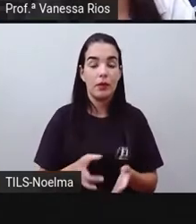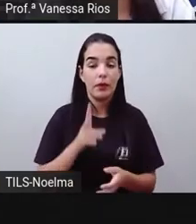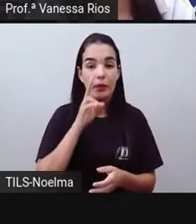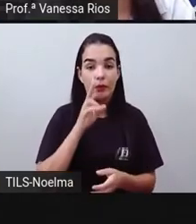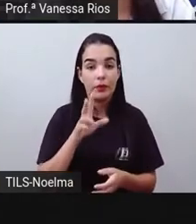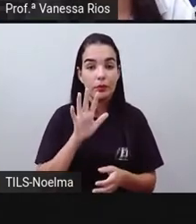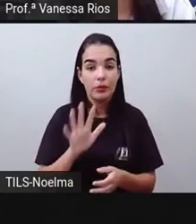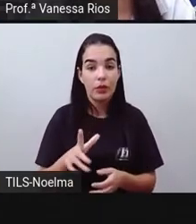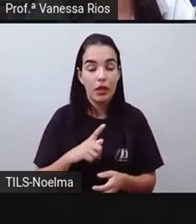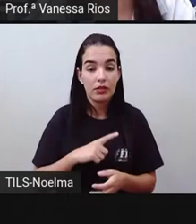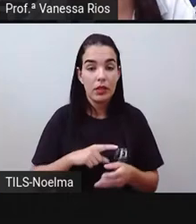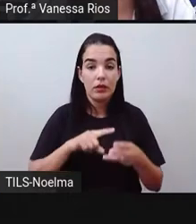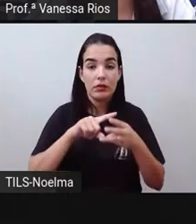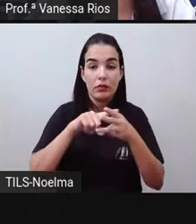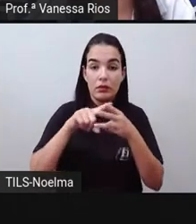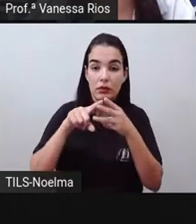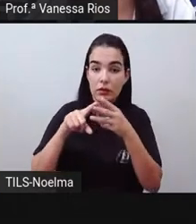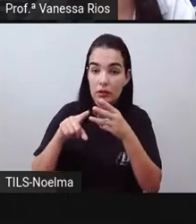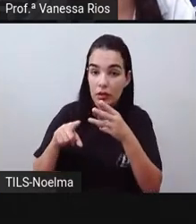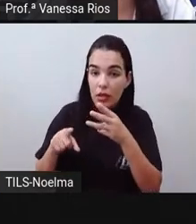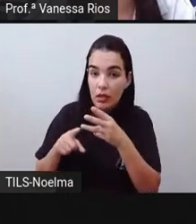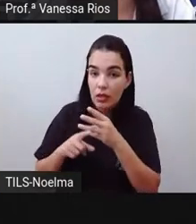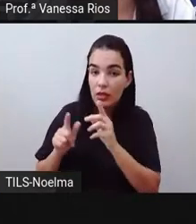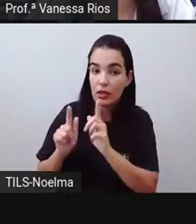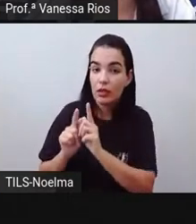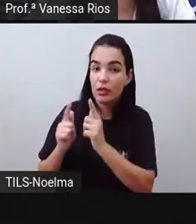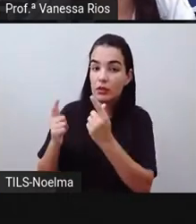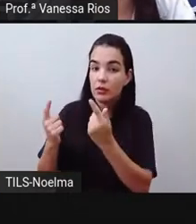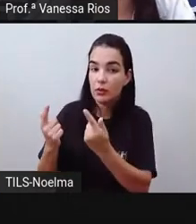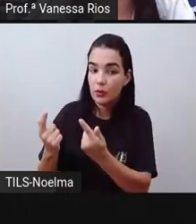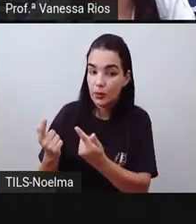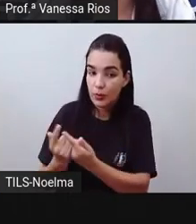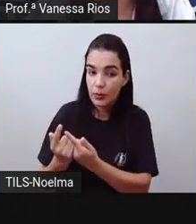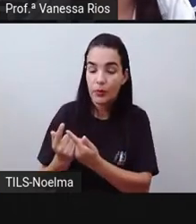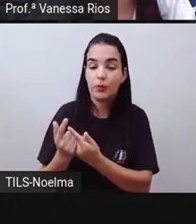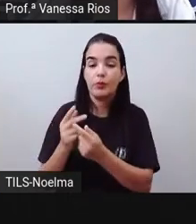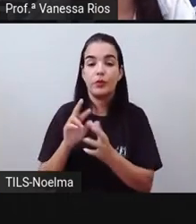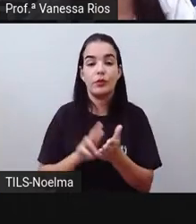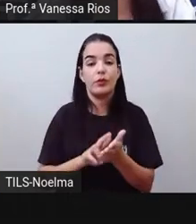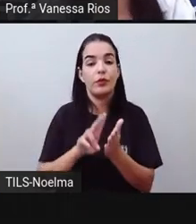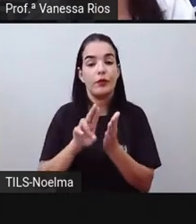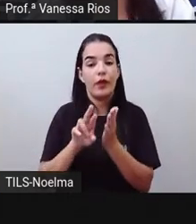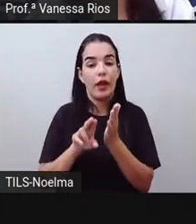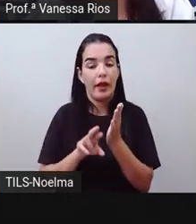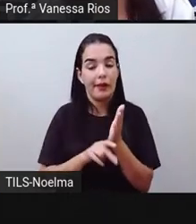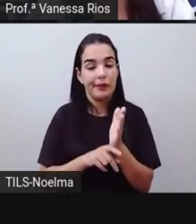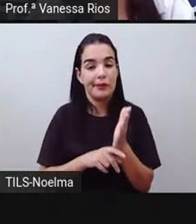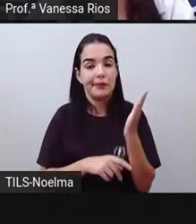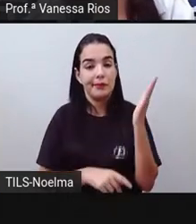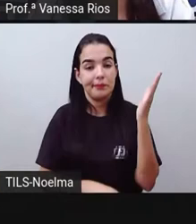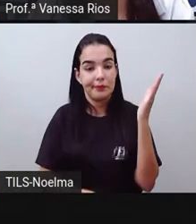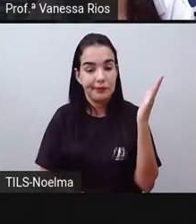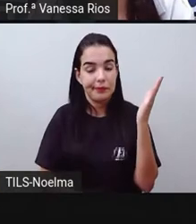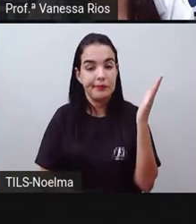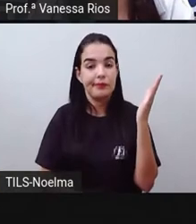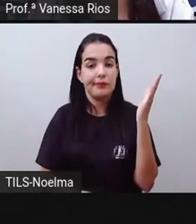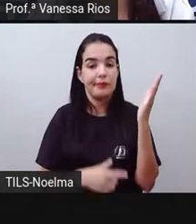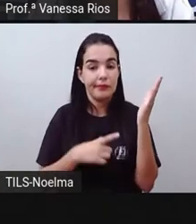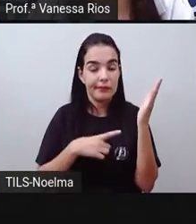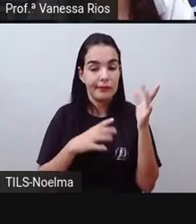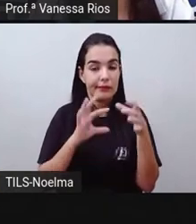também que os meios de transporte estão divididos em categorias diferentes, que essas categorias, elas estão